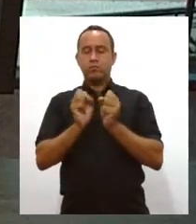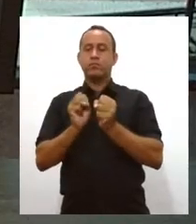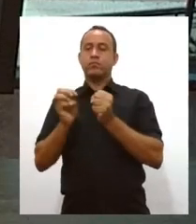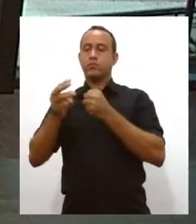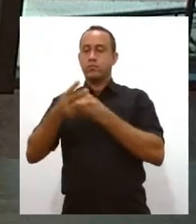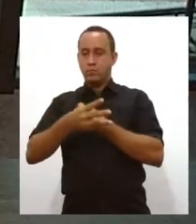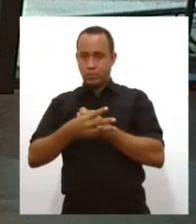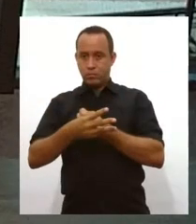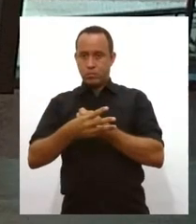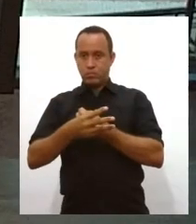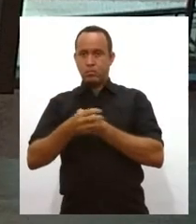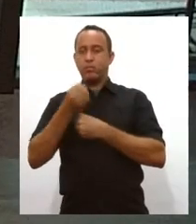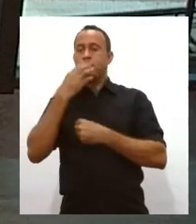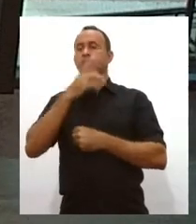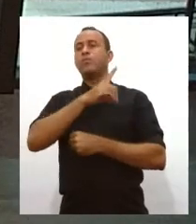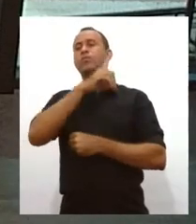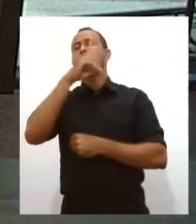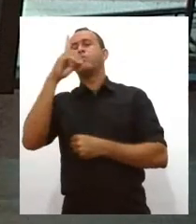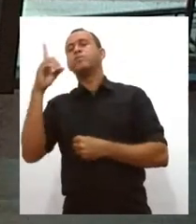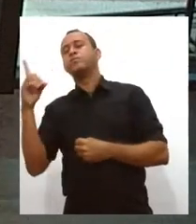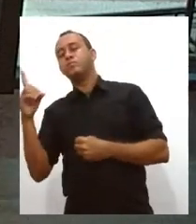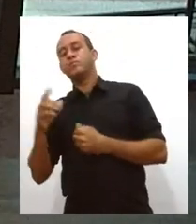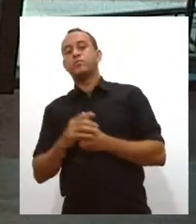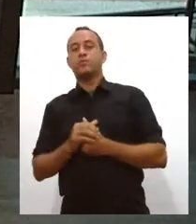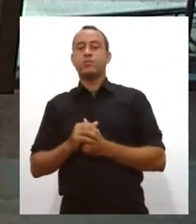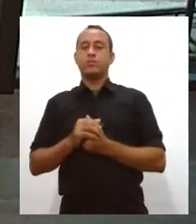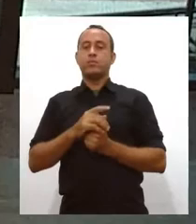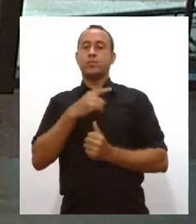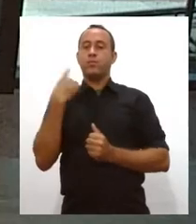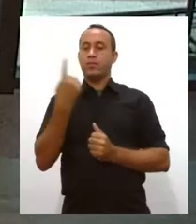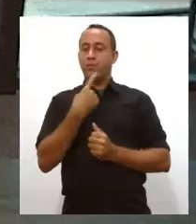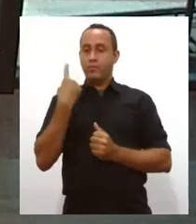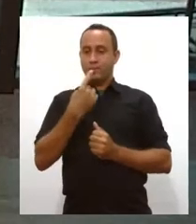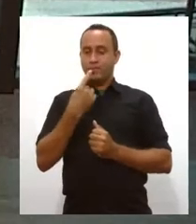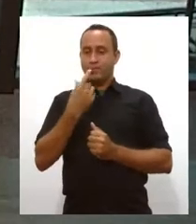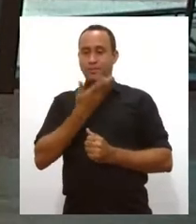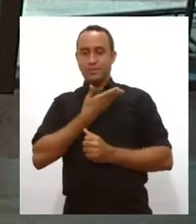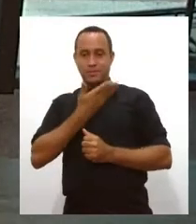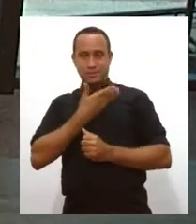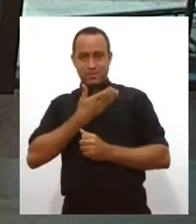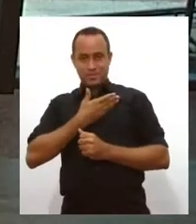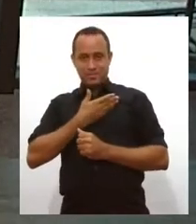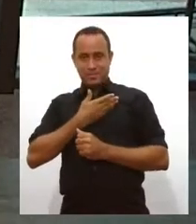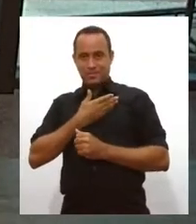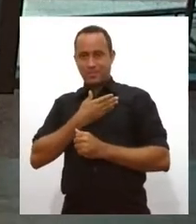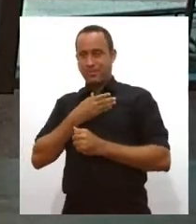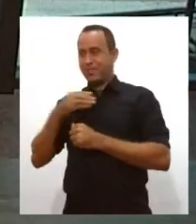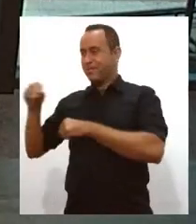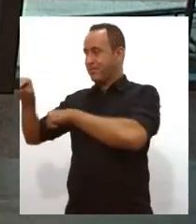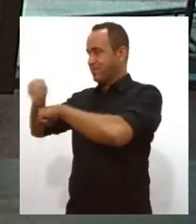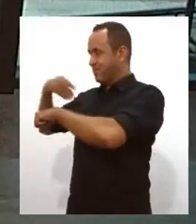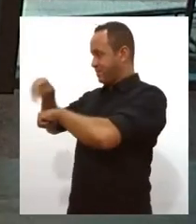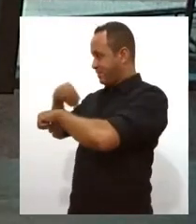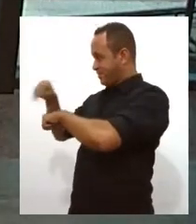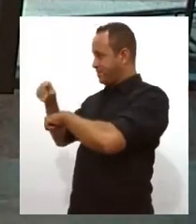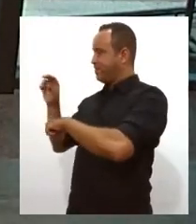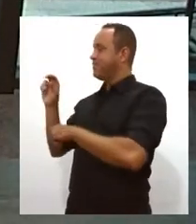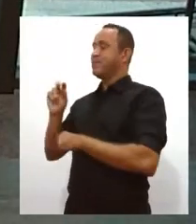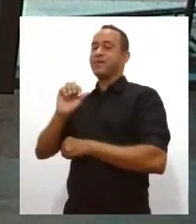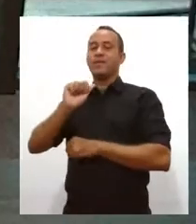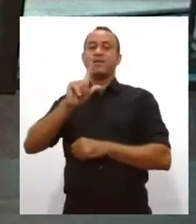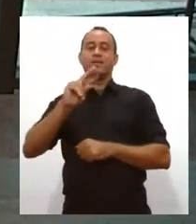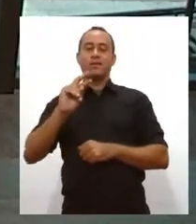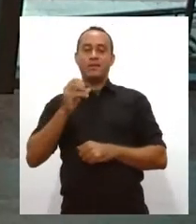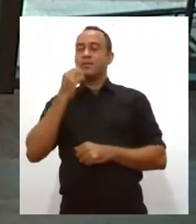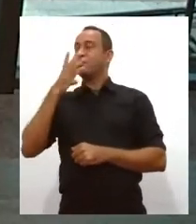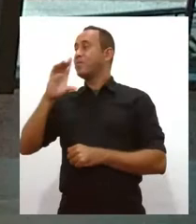A gente dá um bom dia aí para nossas informantes desses dados. Arícia Menezes, Valquíria Mirão, bom dia para